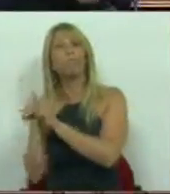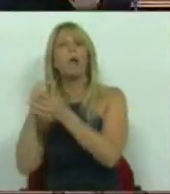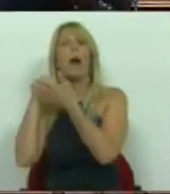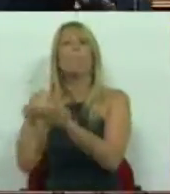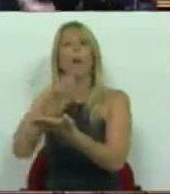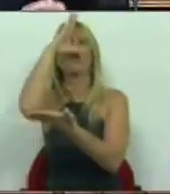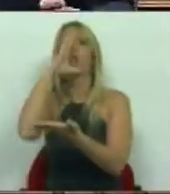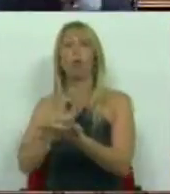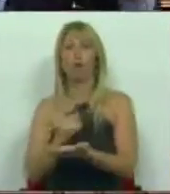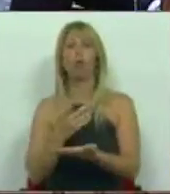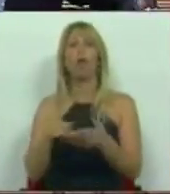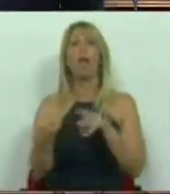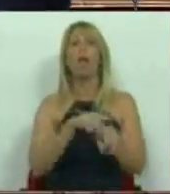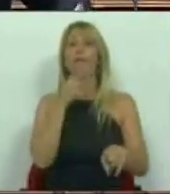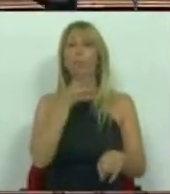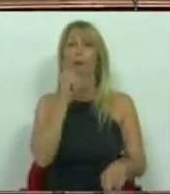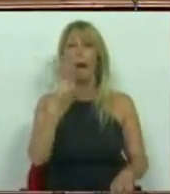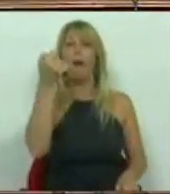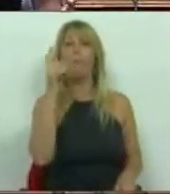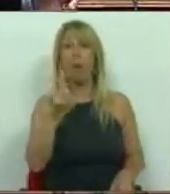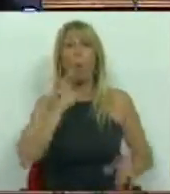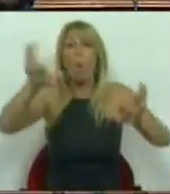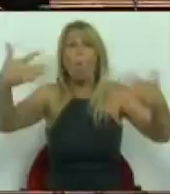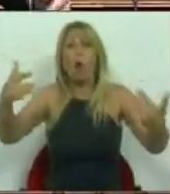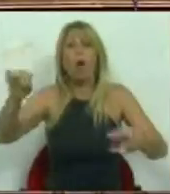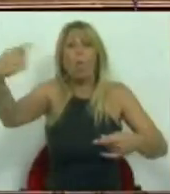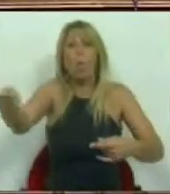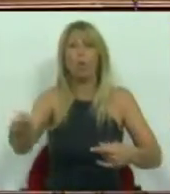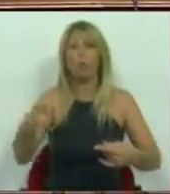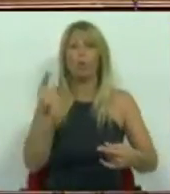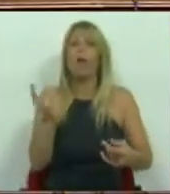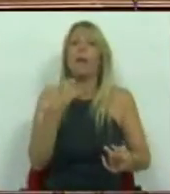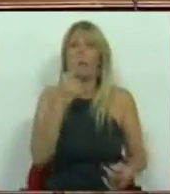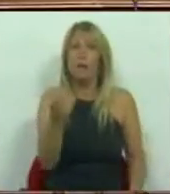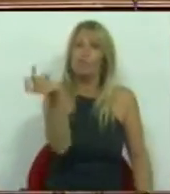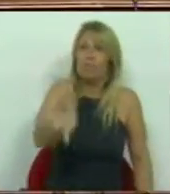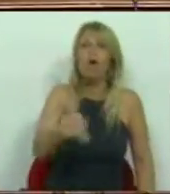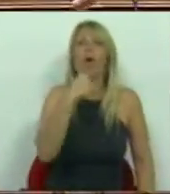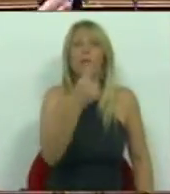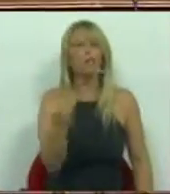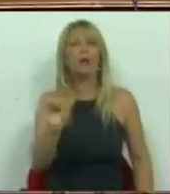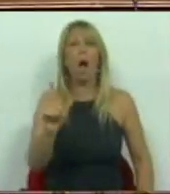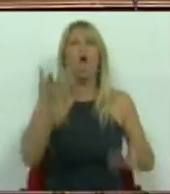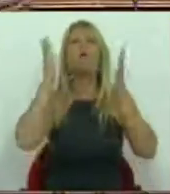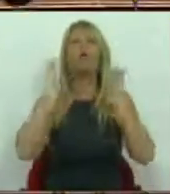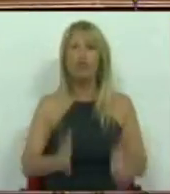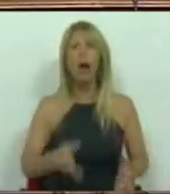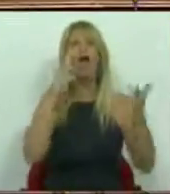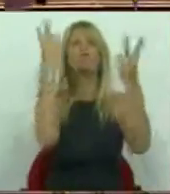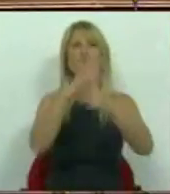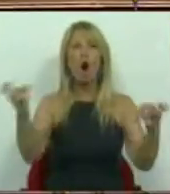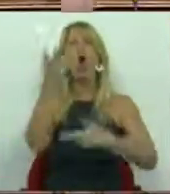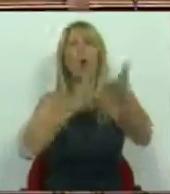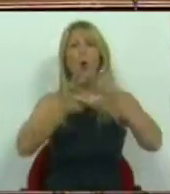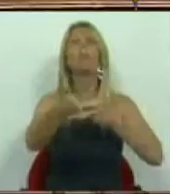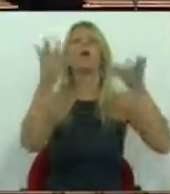apoiante do Governo, o deputado Abel Batista ou qualquer outro, nos veio aqui dizer não, já encontramos a contrapartida, ou então têm que